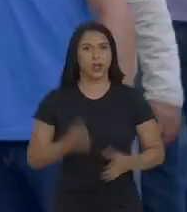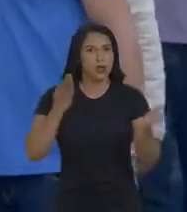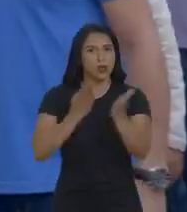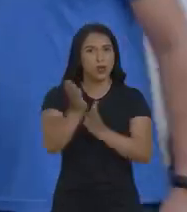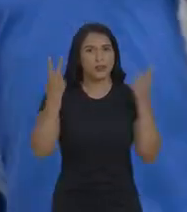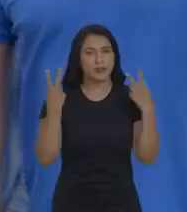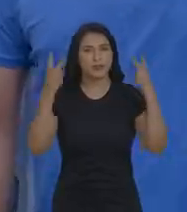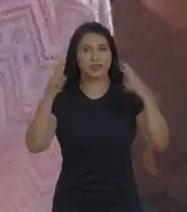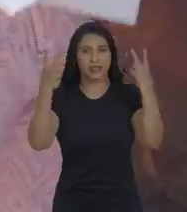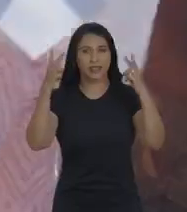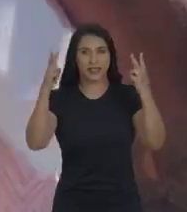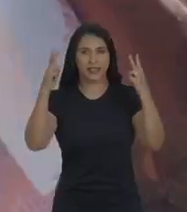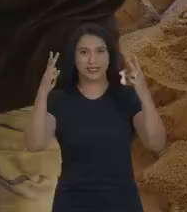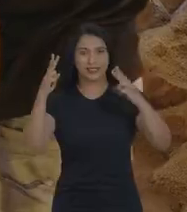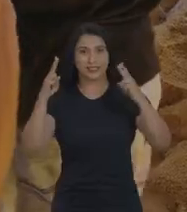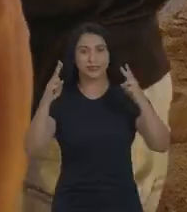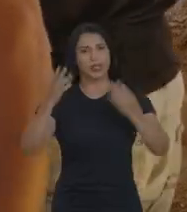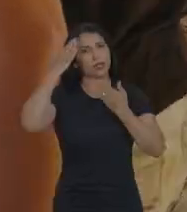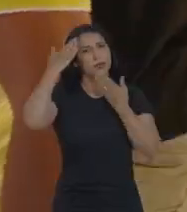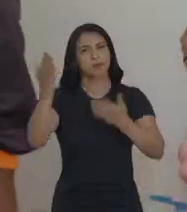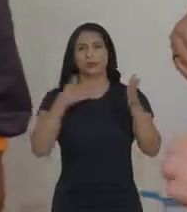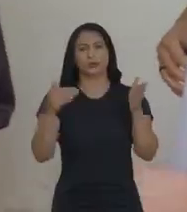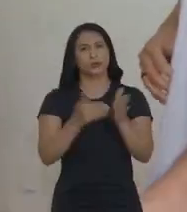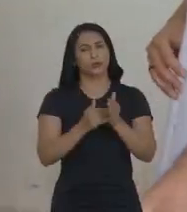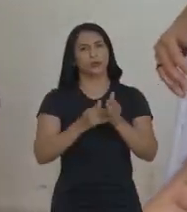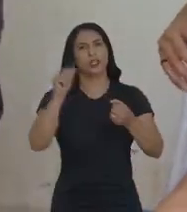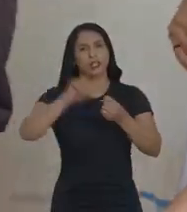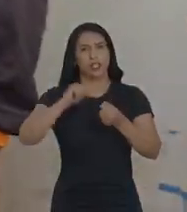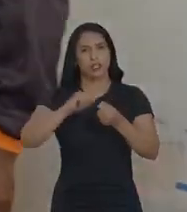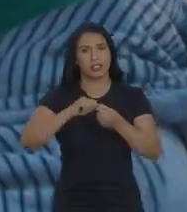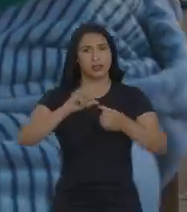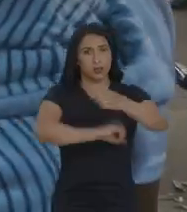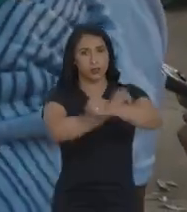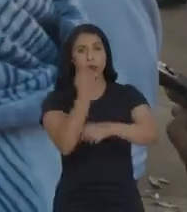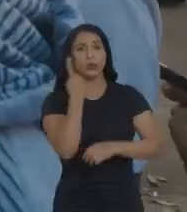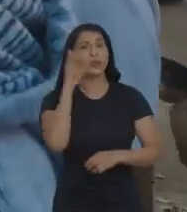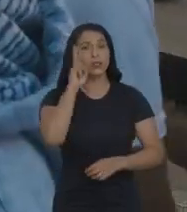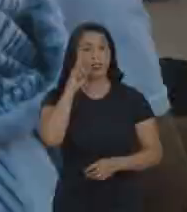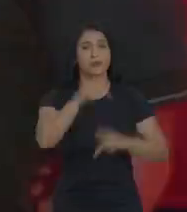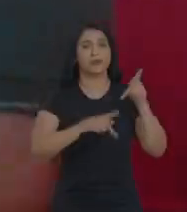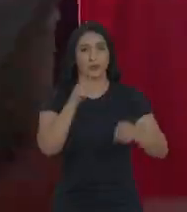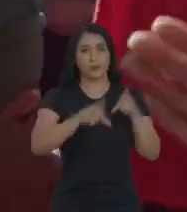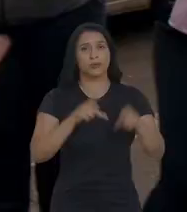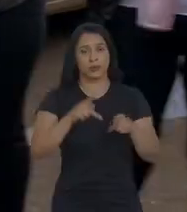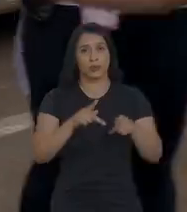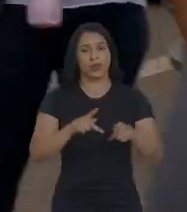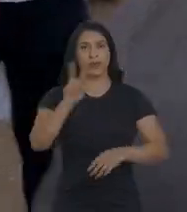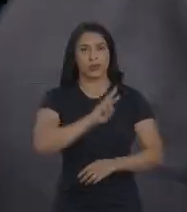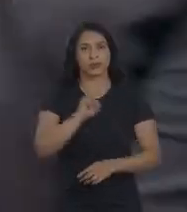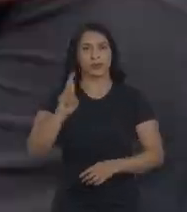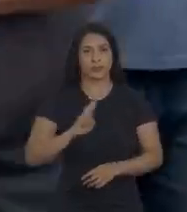Vamos rumo à vitória! Obrigado pelo que o senhor fez pelo Sol Nascente. O foi o único que lembrou daquele povo lá. Obrigado. Obrigado, senhor.